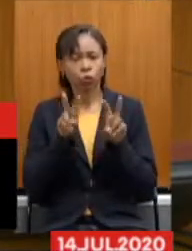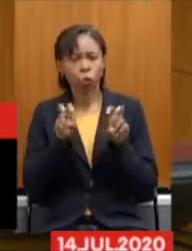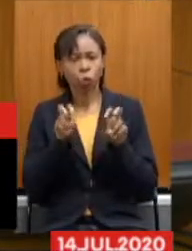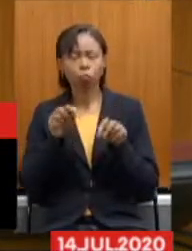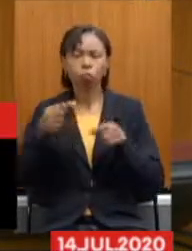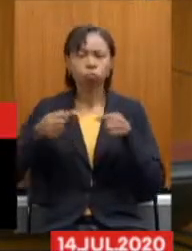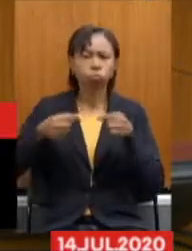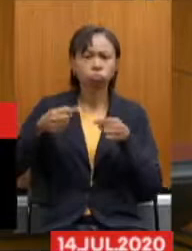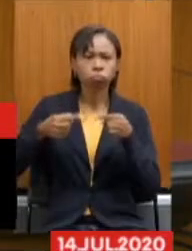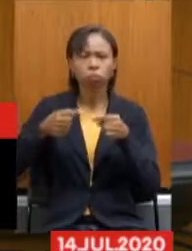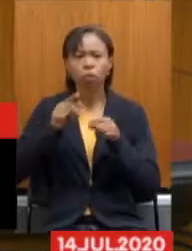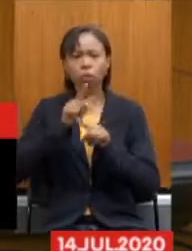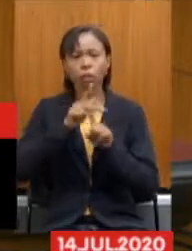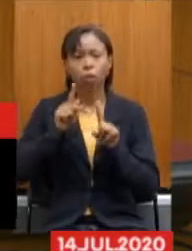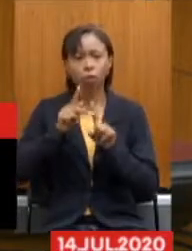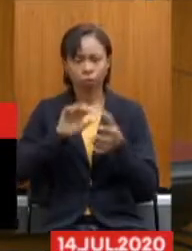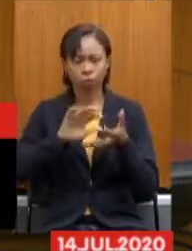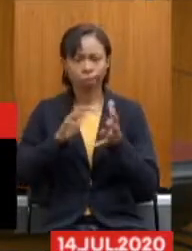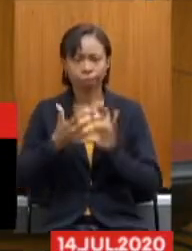da reforma da Previdência.